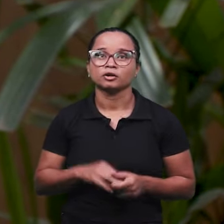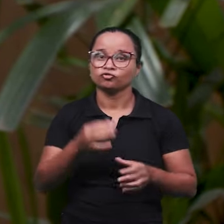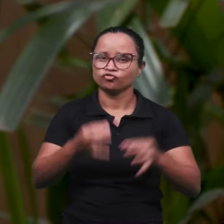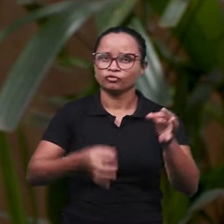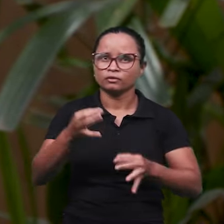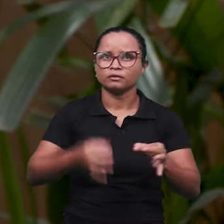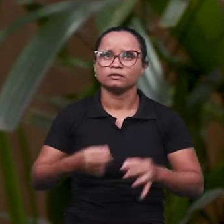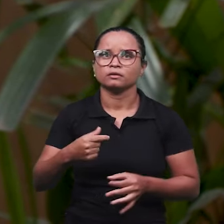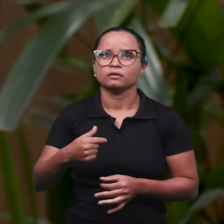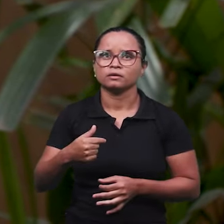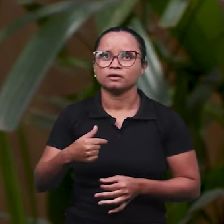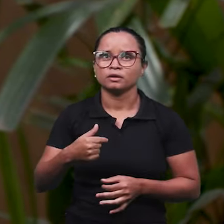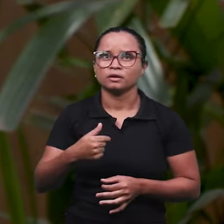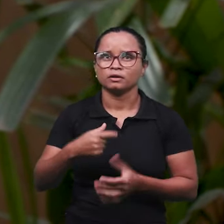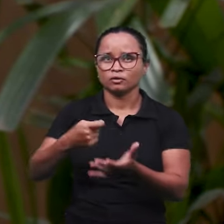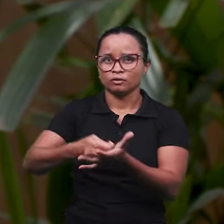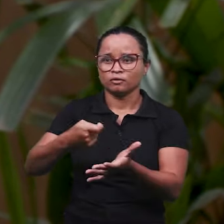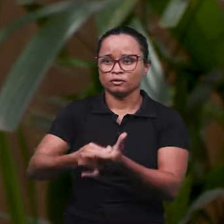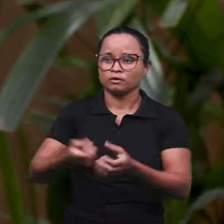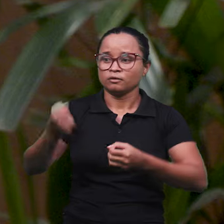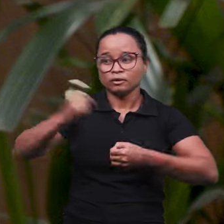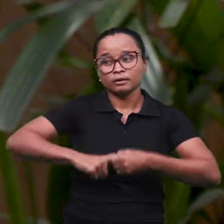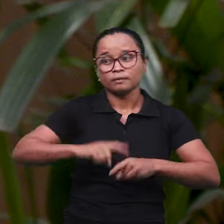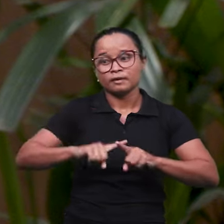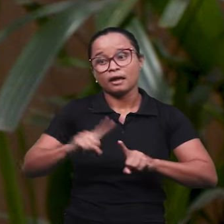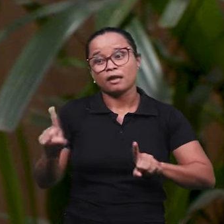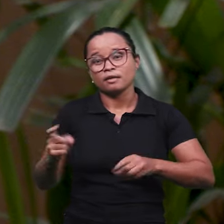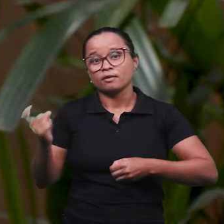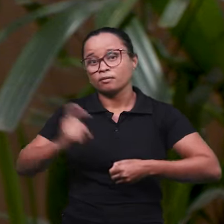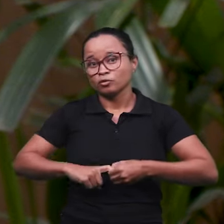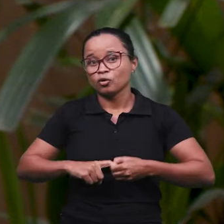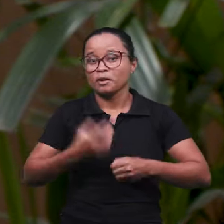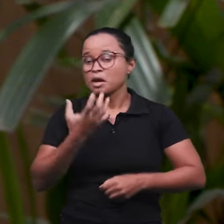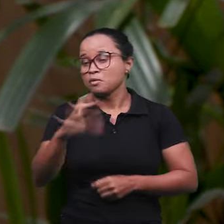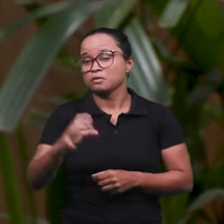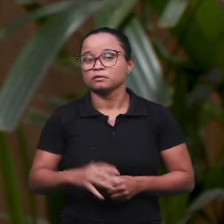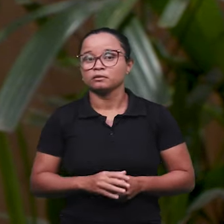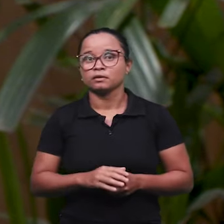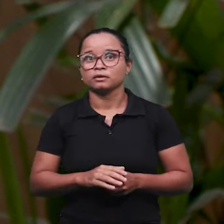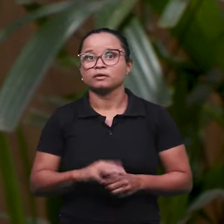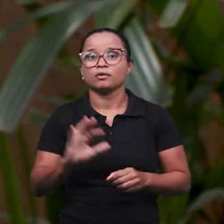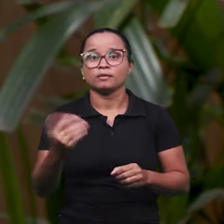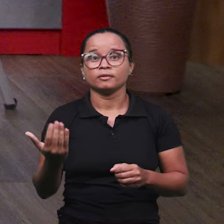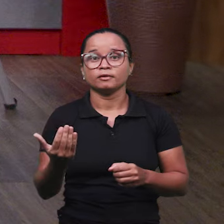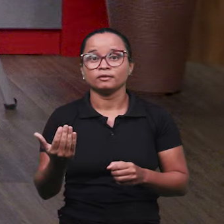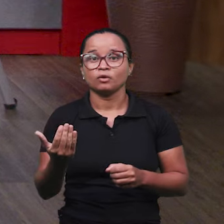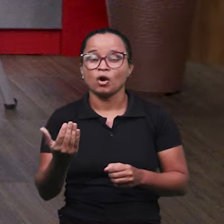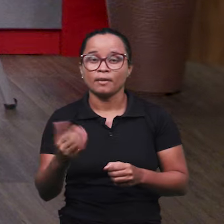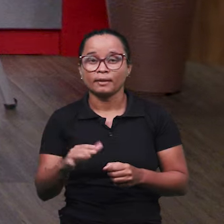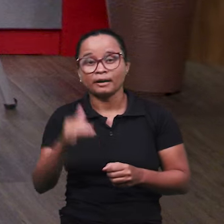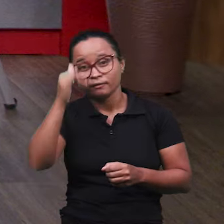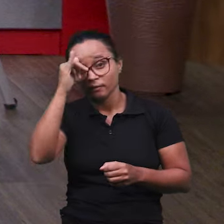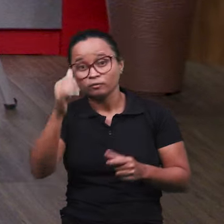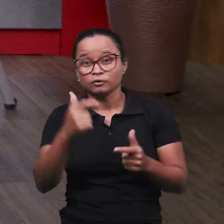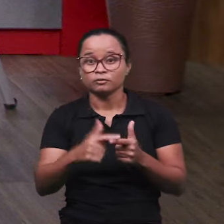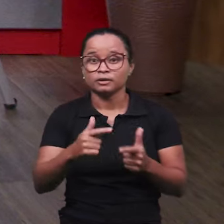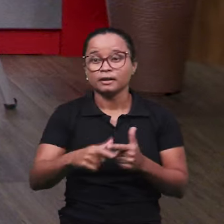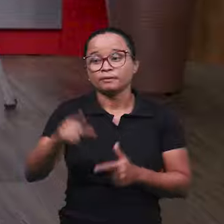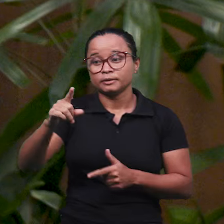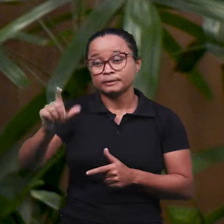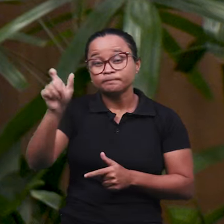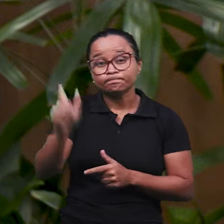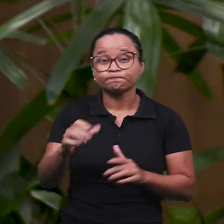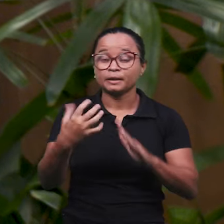vai estar, não, eu exijo que ele voltasse. Ele não voltou porque ele não quis. Então, acaba sendo uma proteção também para o empregador. Exatamente. Importante.